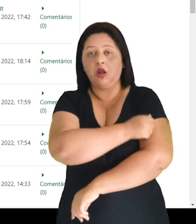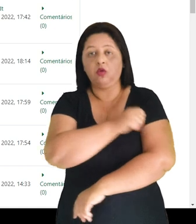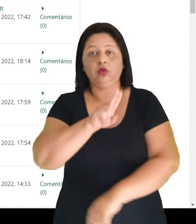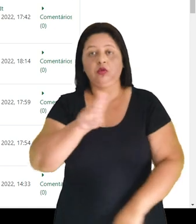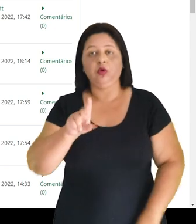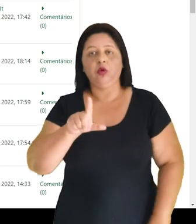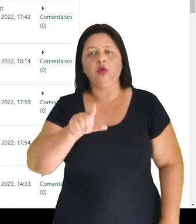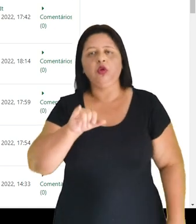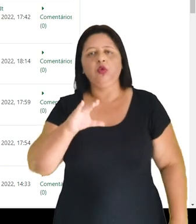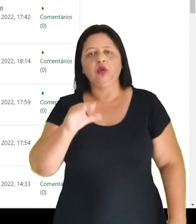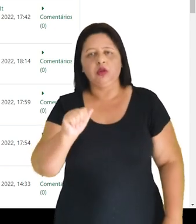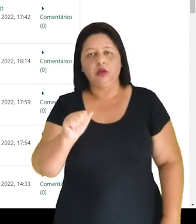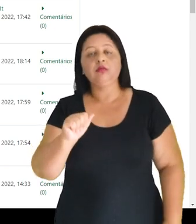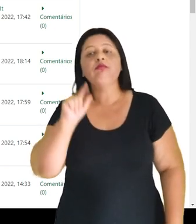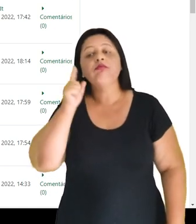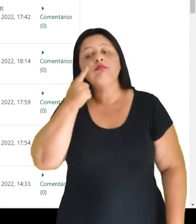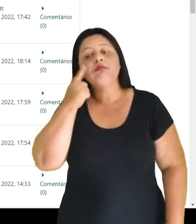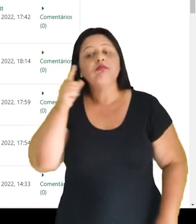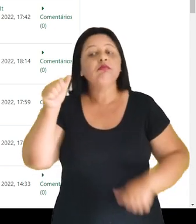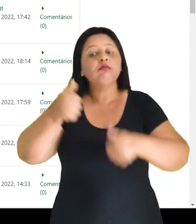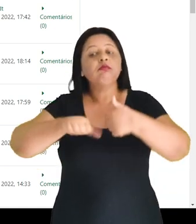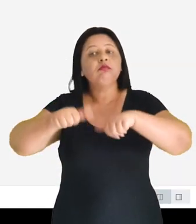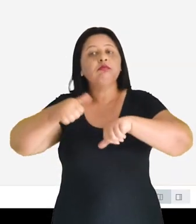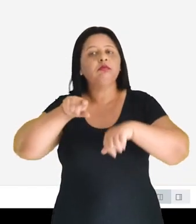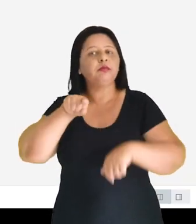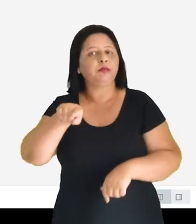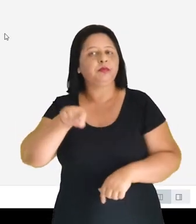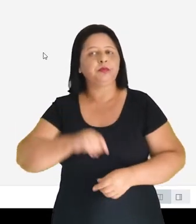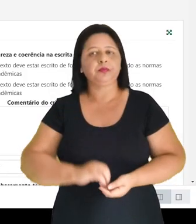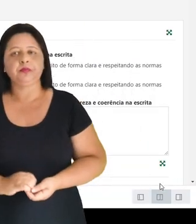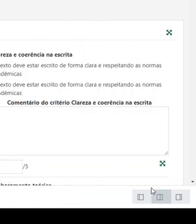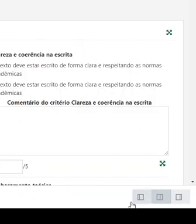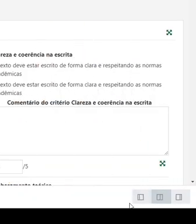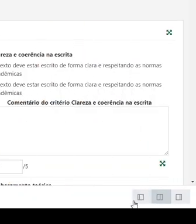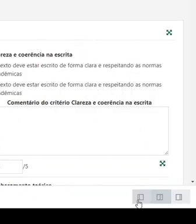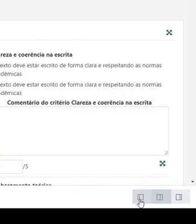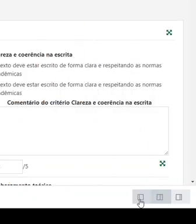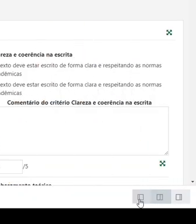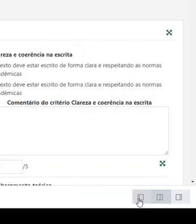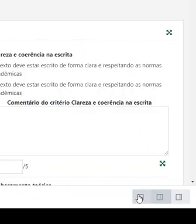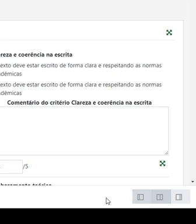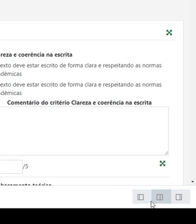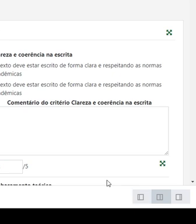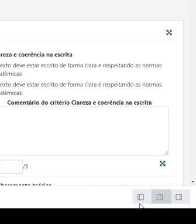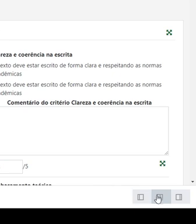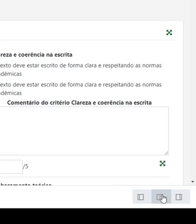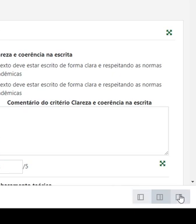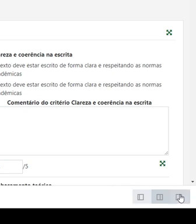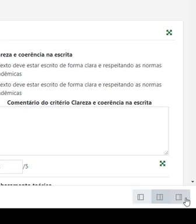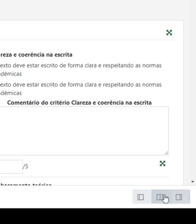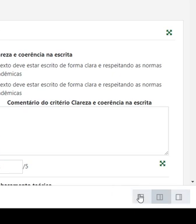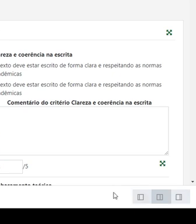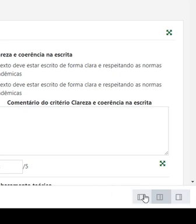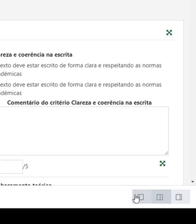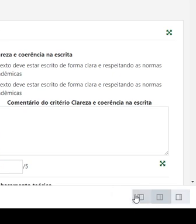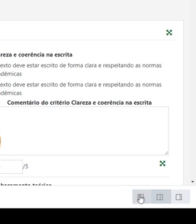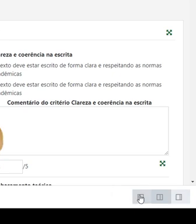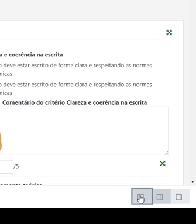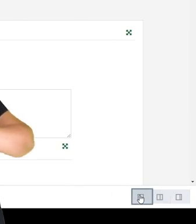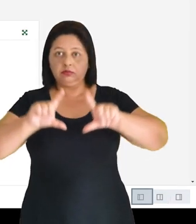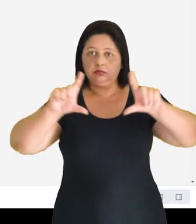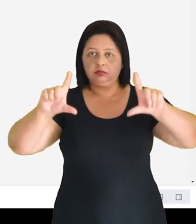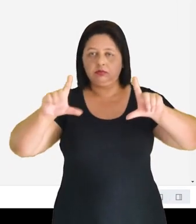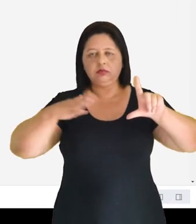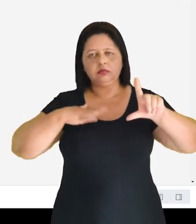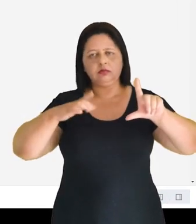a aluna Lúcia Esmeralda para avaliar. Eu vou alterar o layout aqui para ampliar minha tela, tem essas